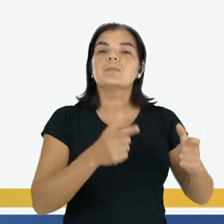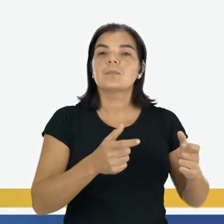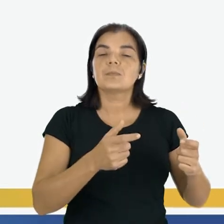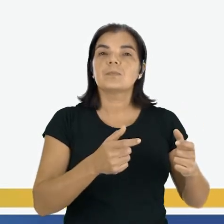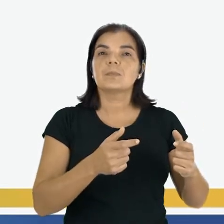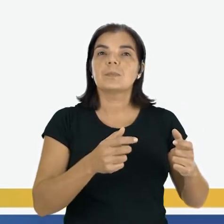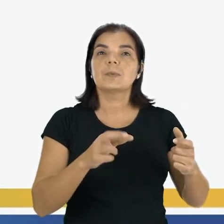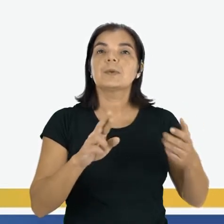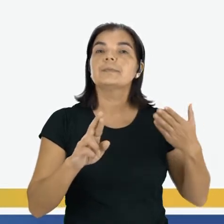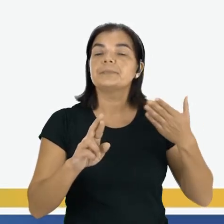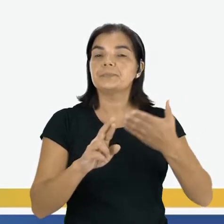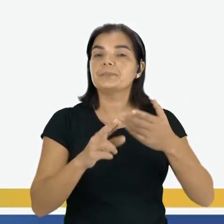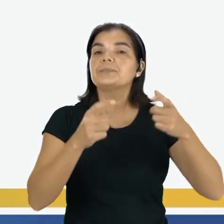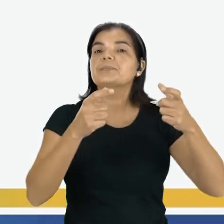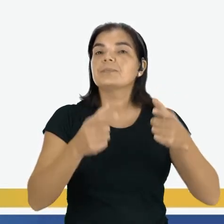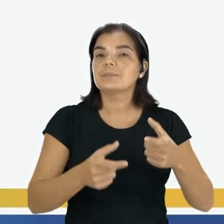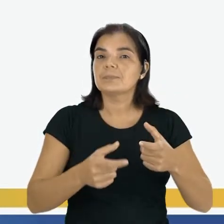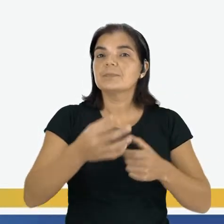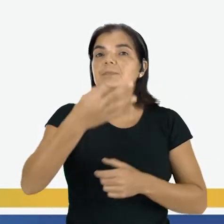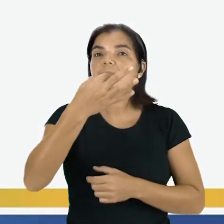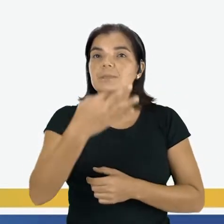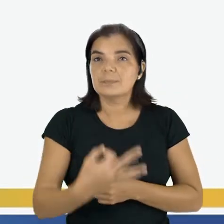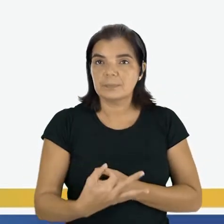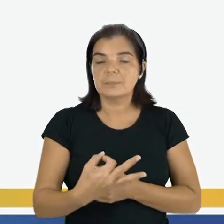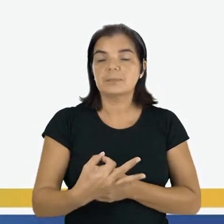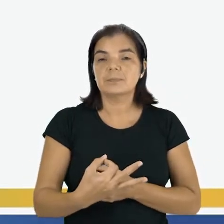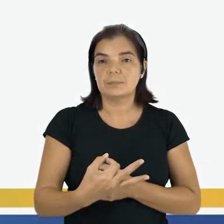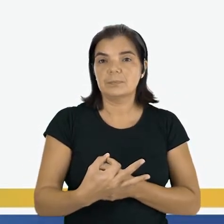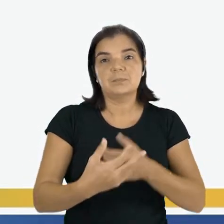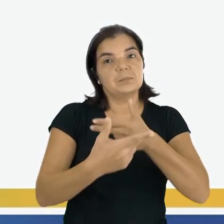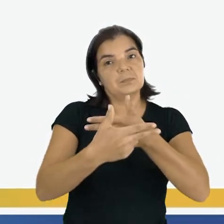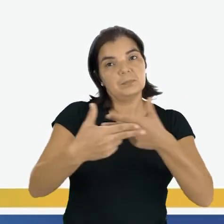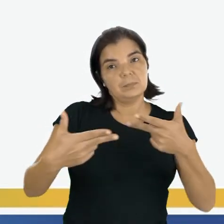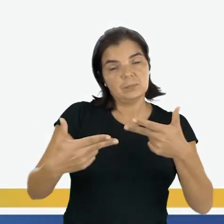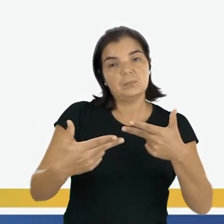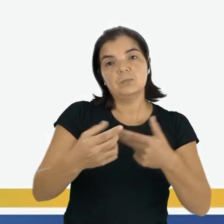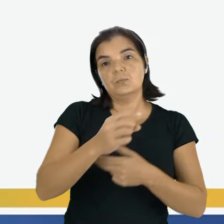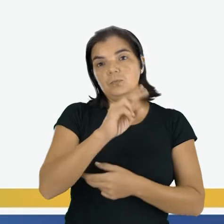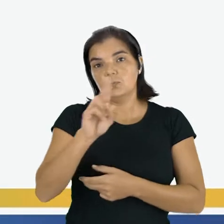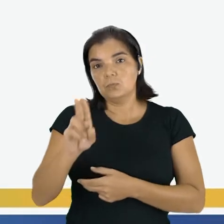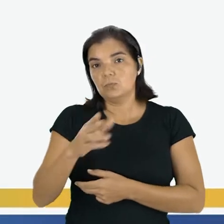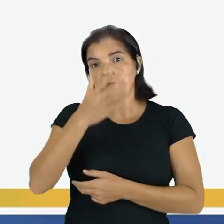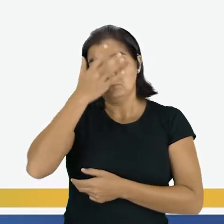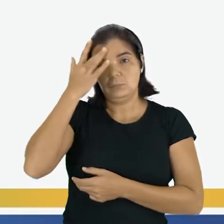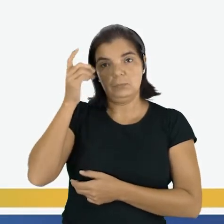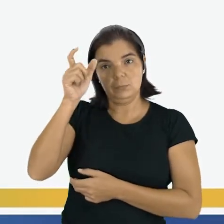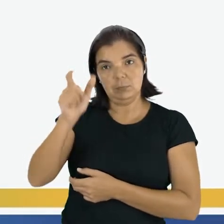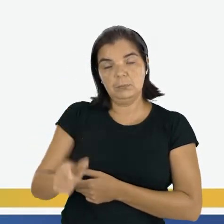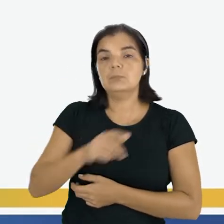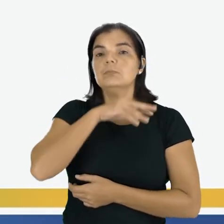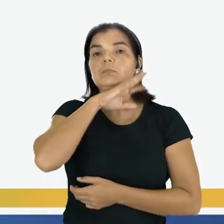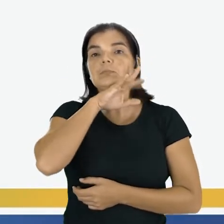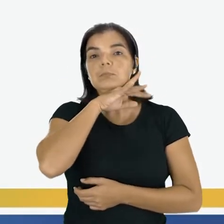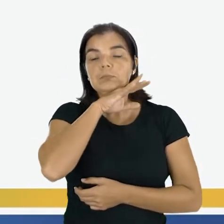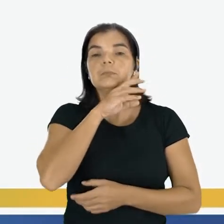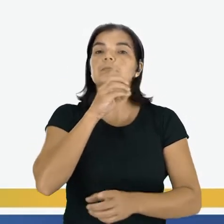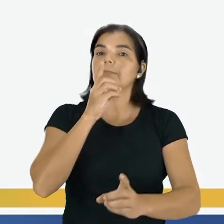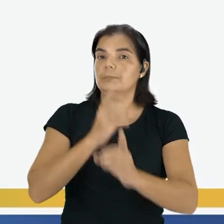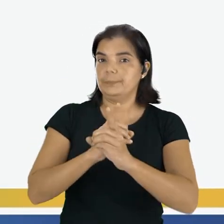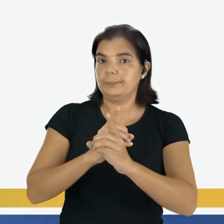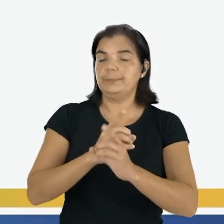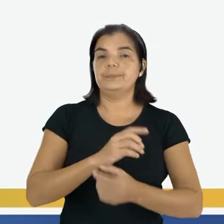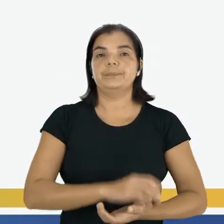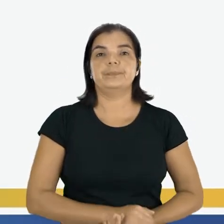Localização refere-se ao local exato em que um objeto ou pessoa ou animal se encontra.